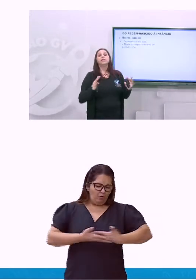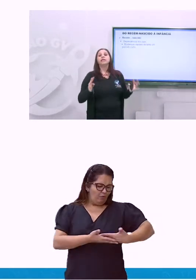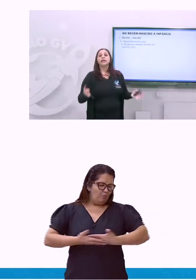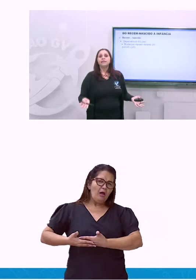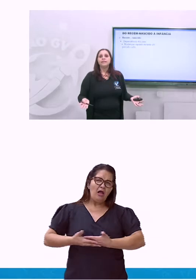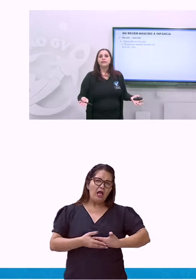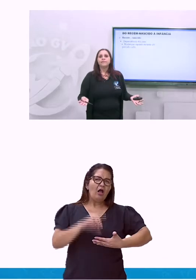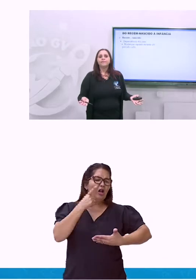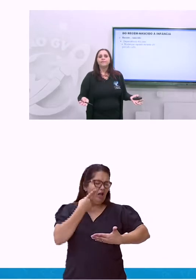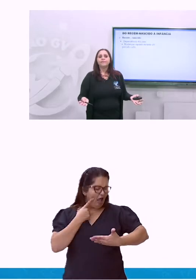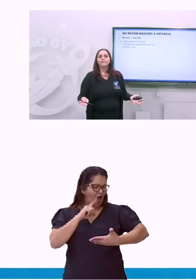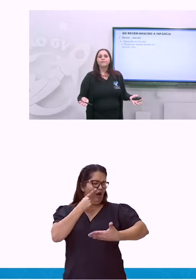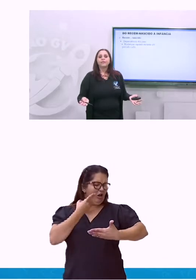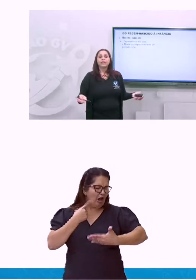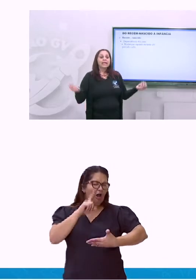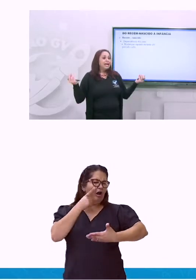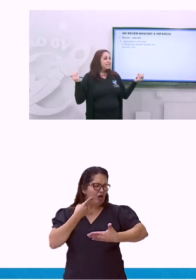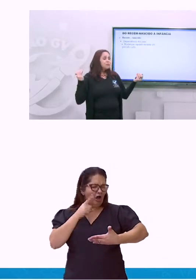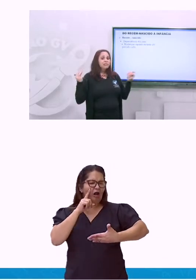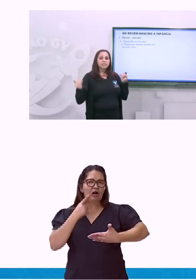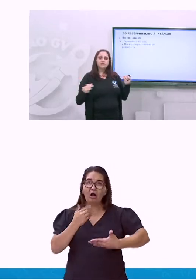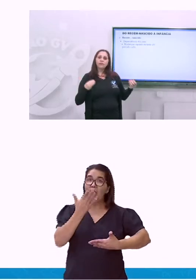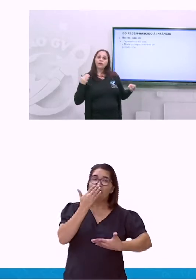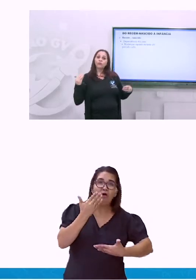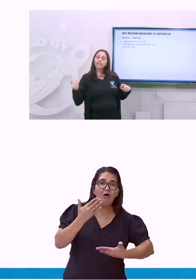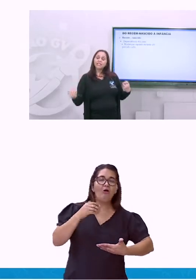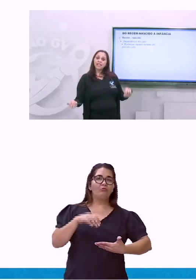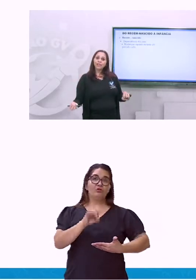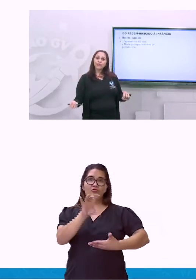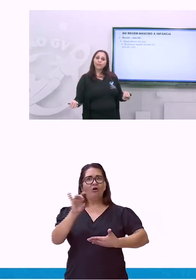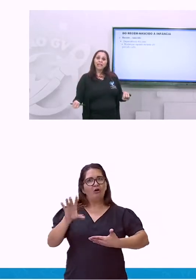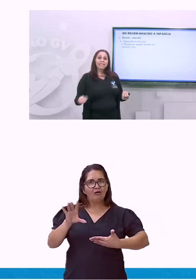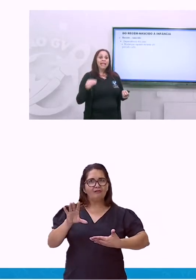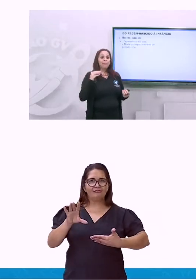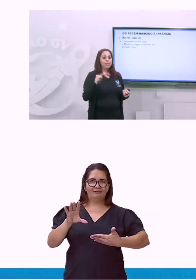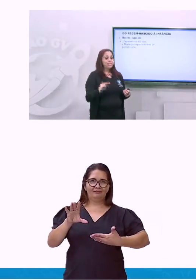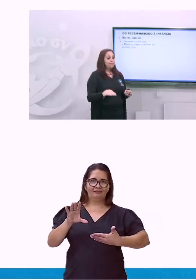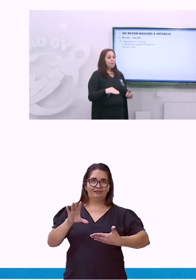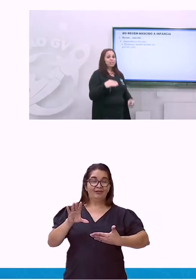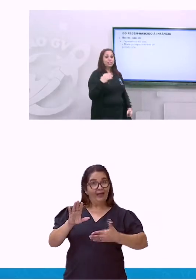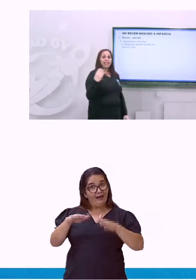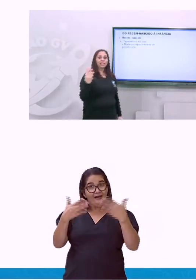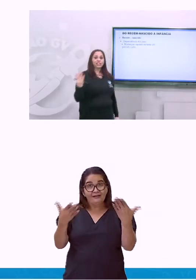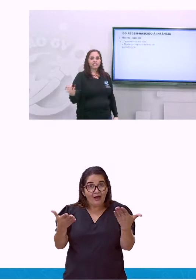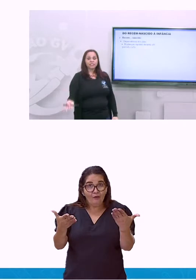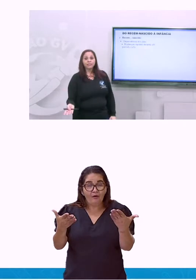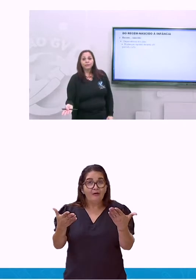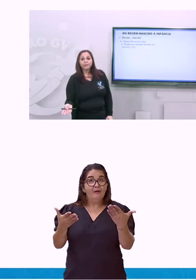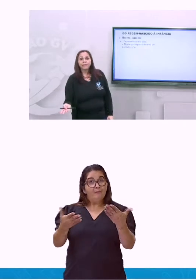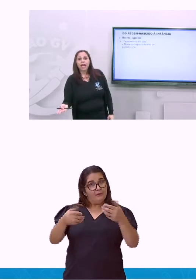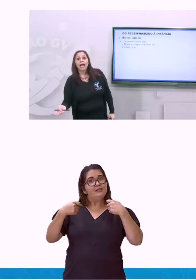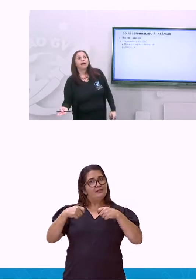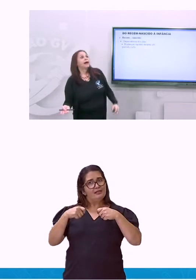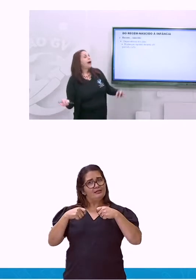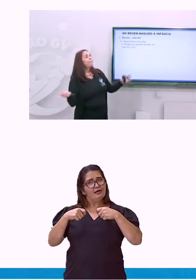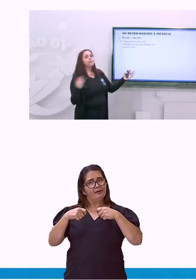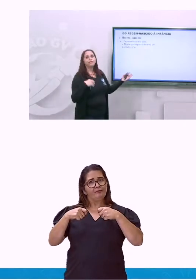E aí? As mudanças vão acontecendo. De repente esse bebê já está engateando,